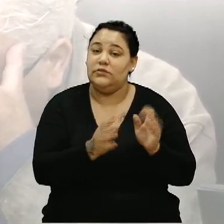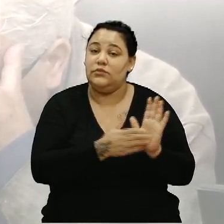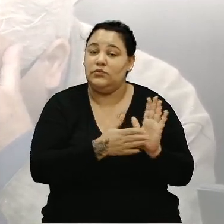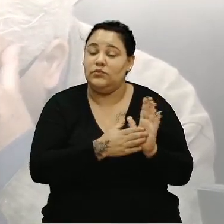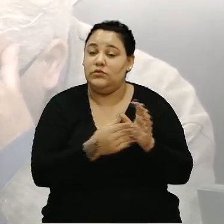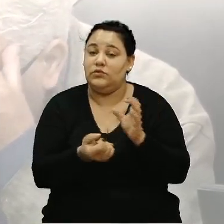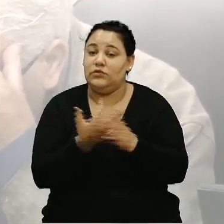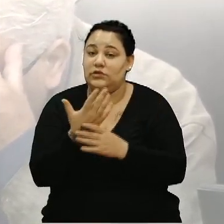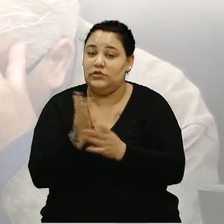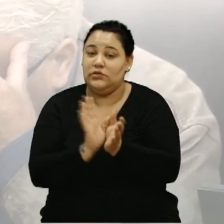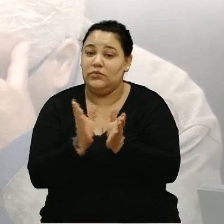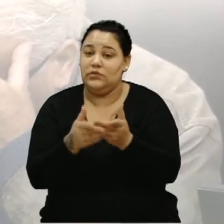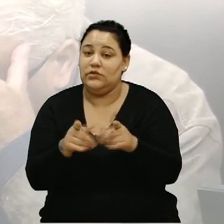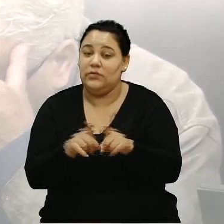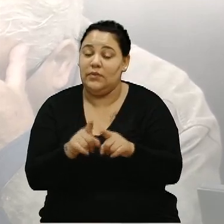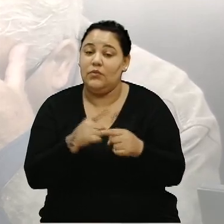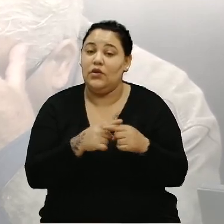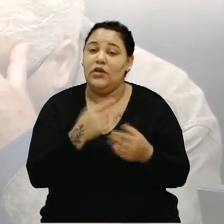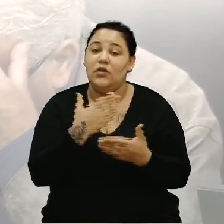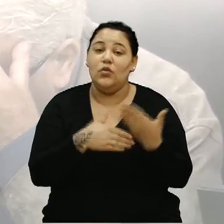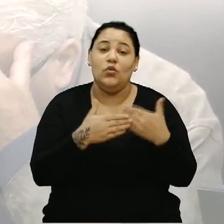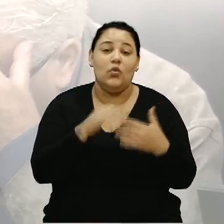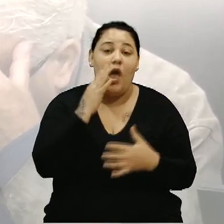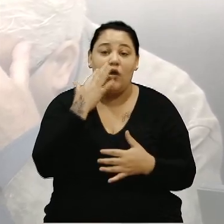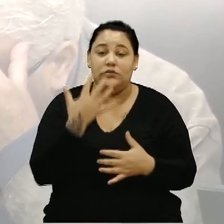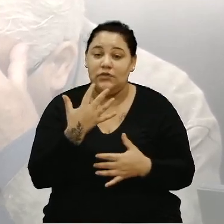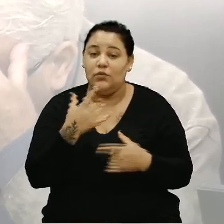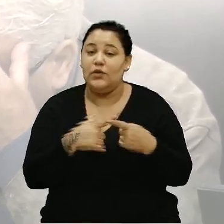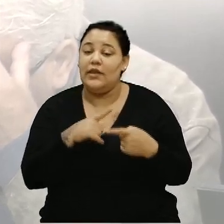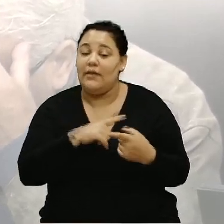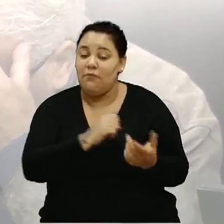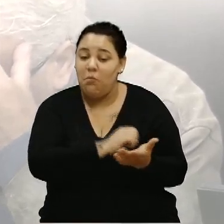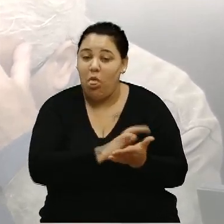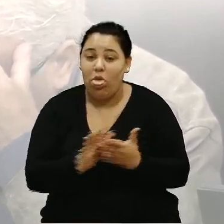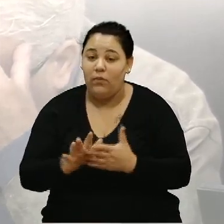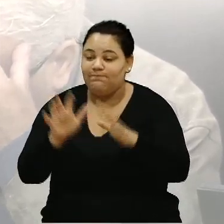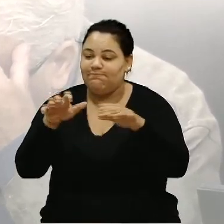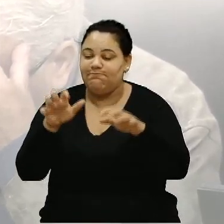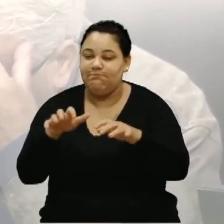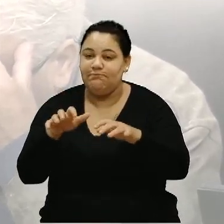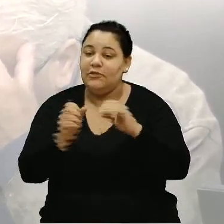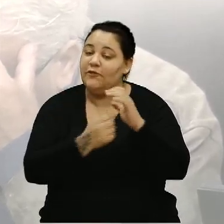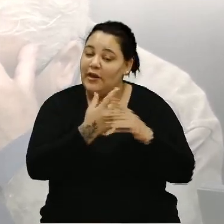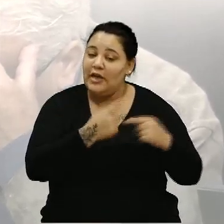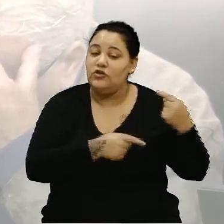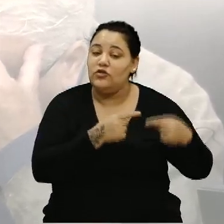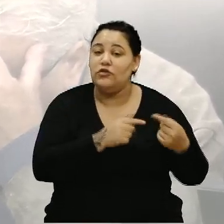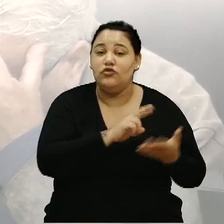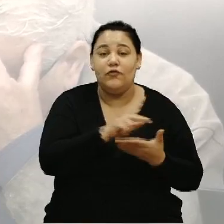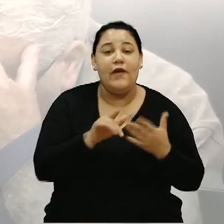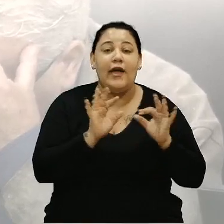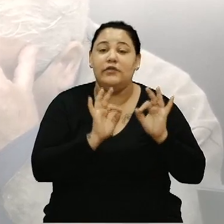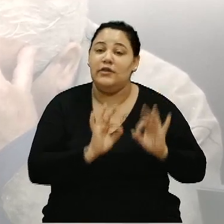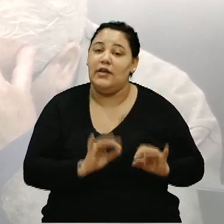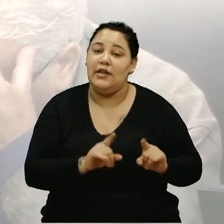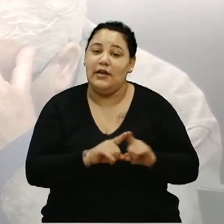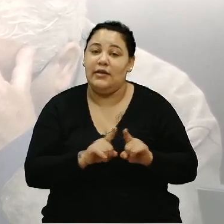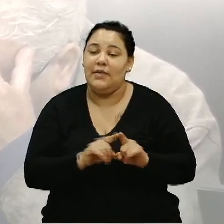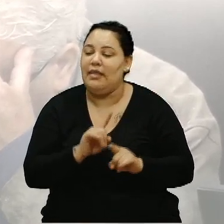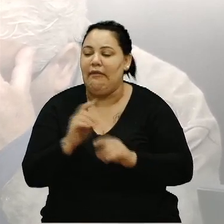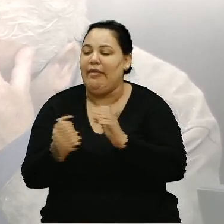em virtude de tudo que aconteceu, em cima de uma tragédia, se cria um grande debate sobre tudo. E não criar